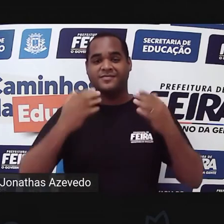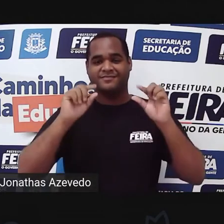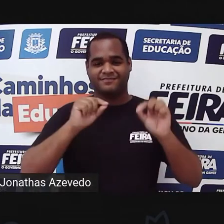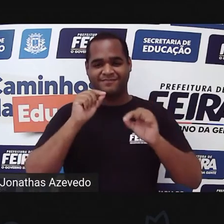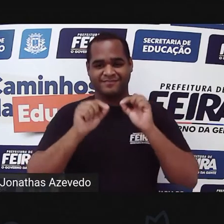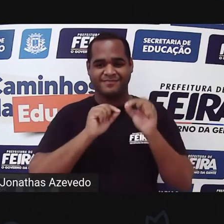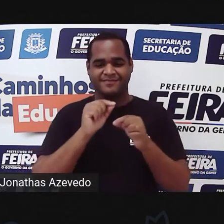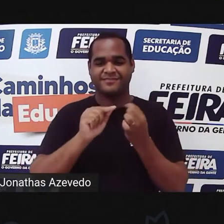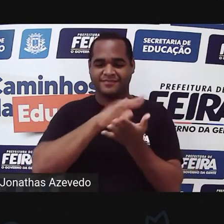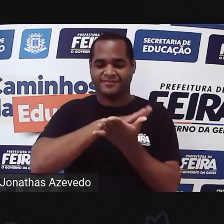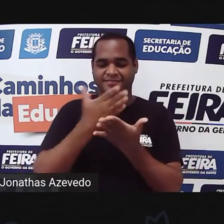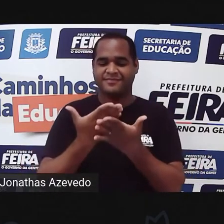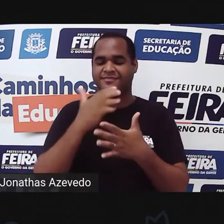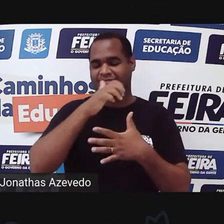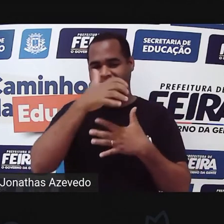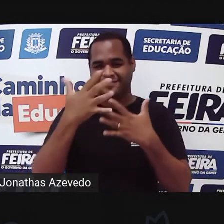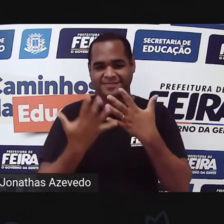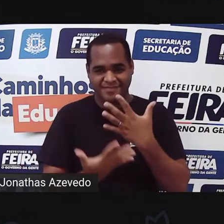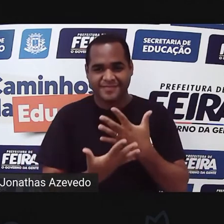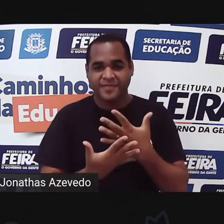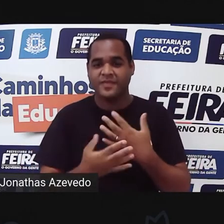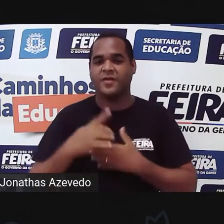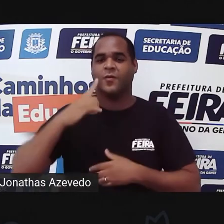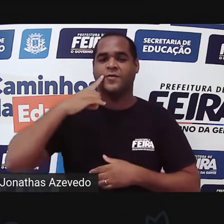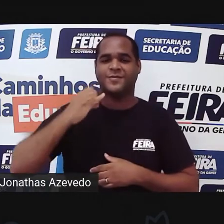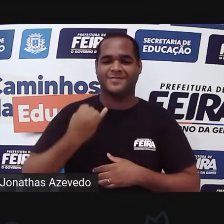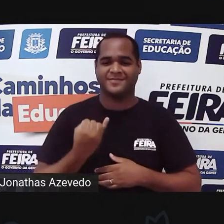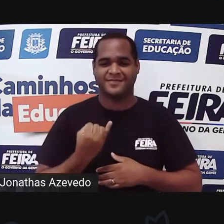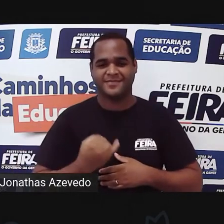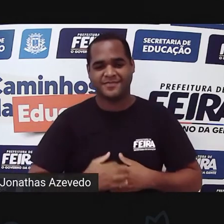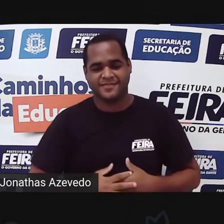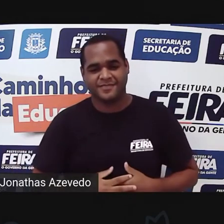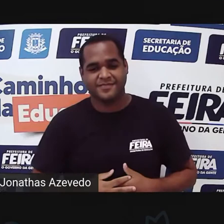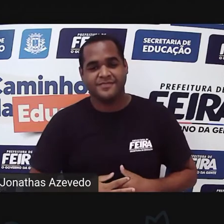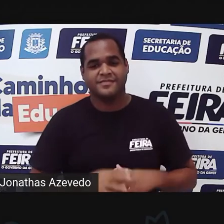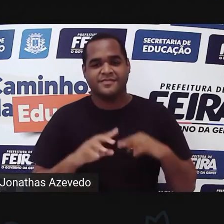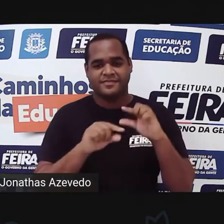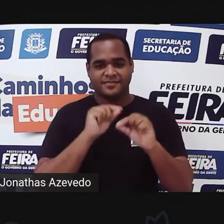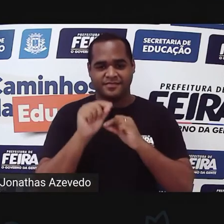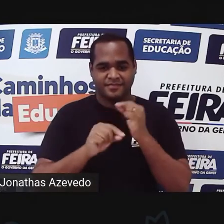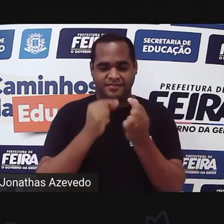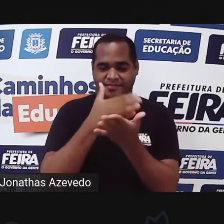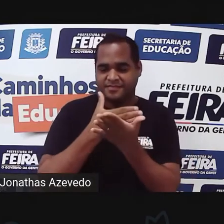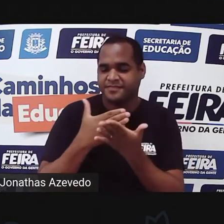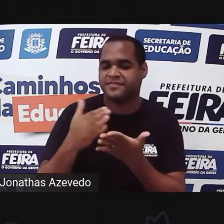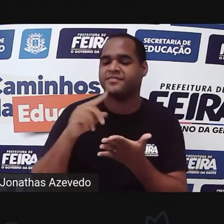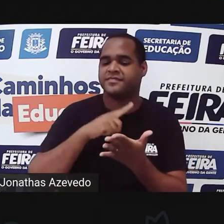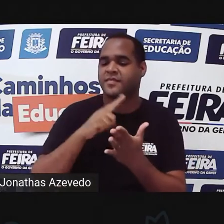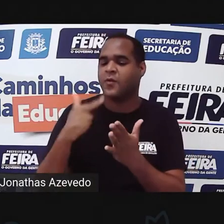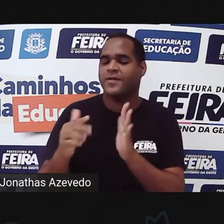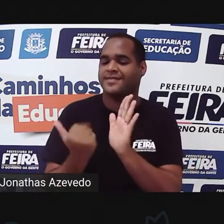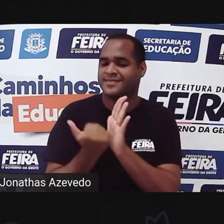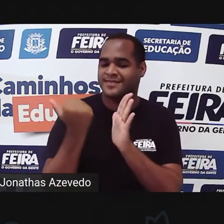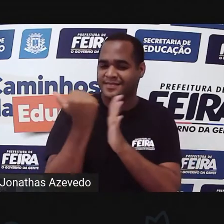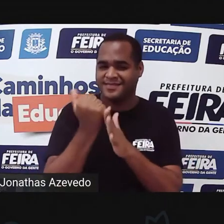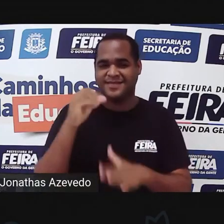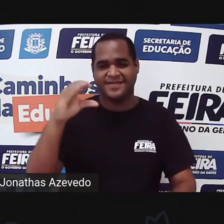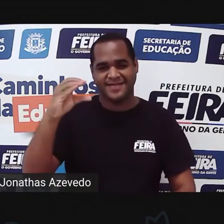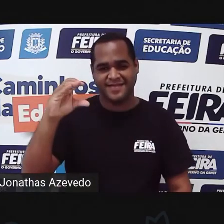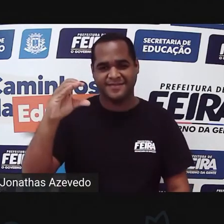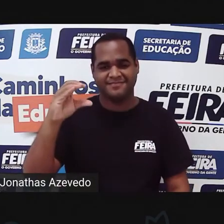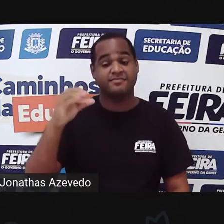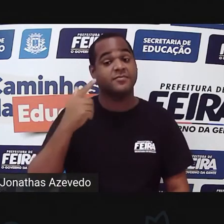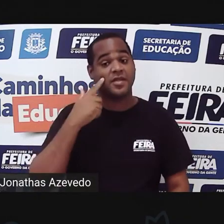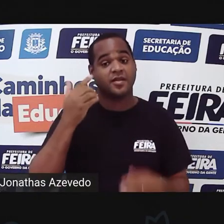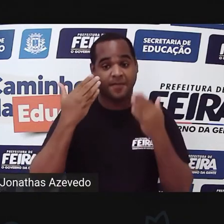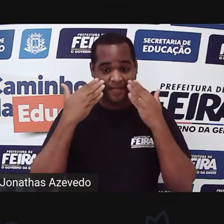nossa aula, nós temos a participação do nosso intérprete, o Jonathan. Vamos lá agora começar mais uma aula de ciências. Vou colocar minha